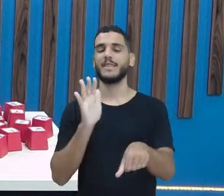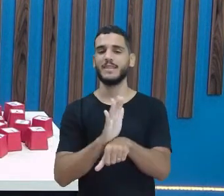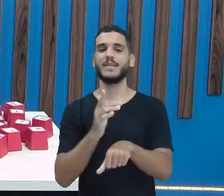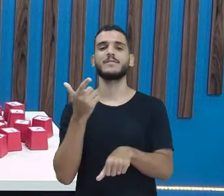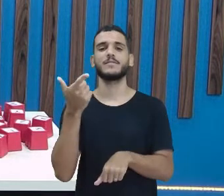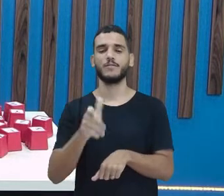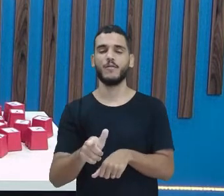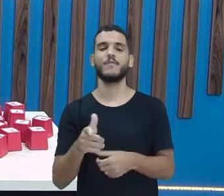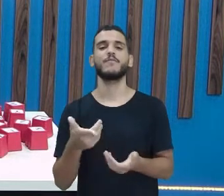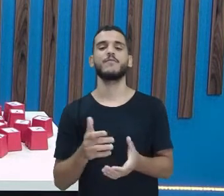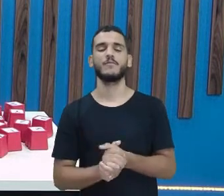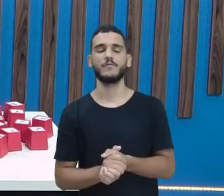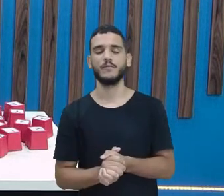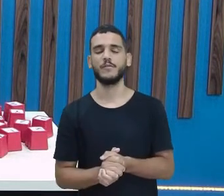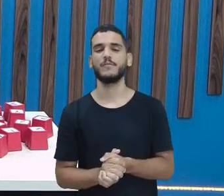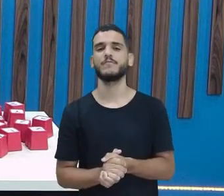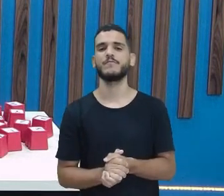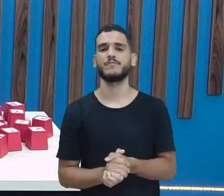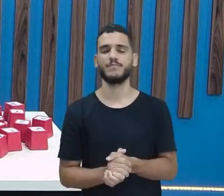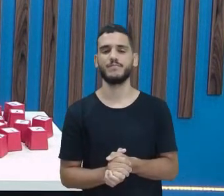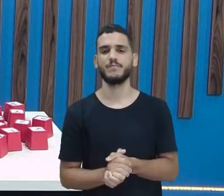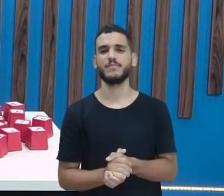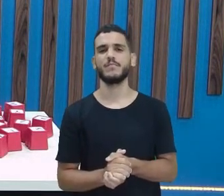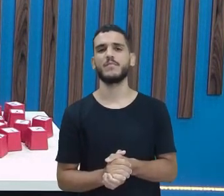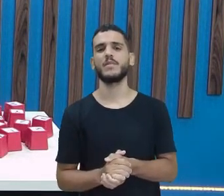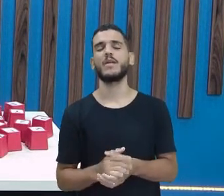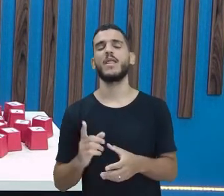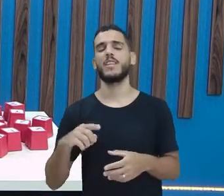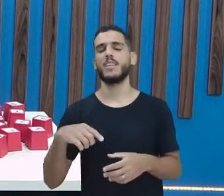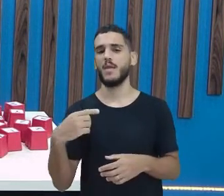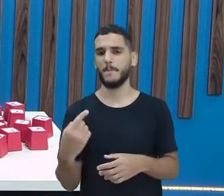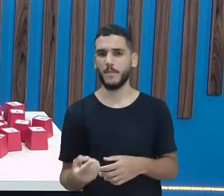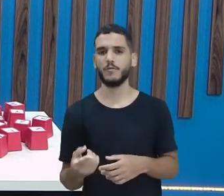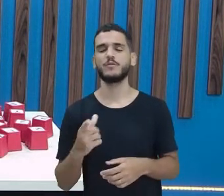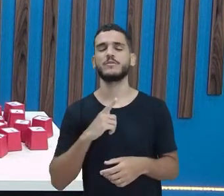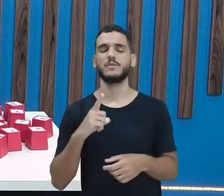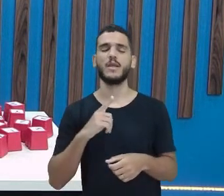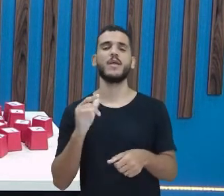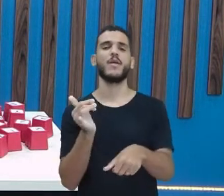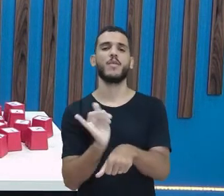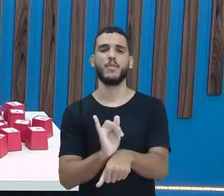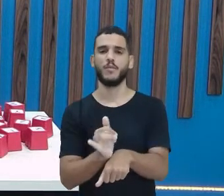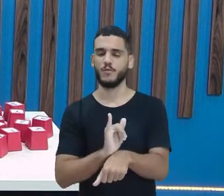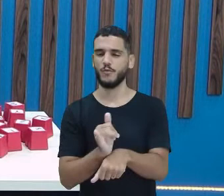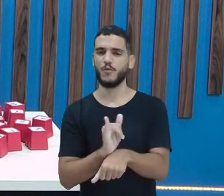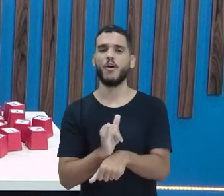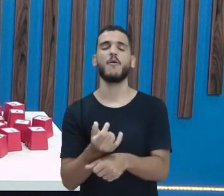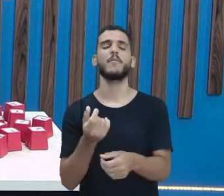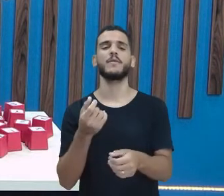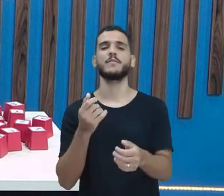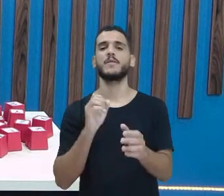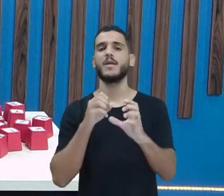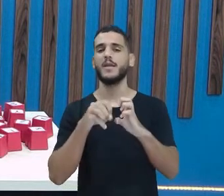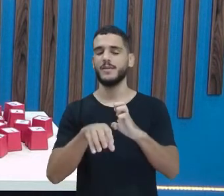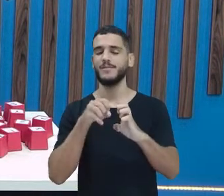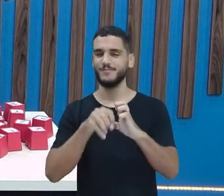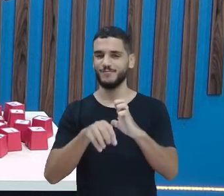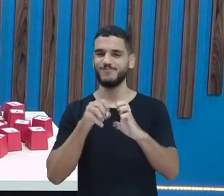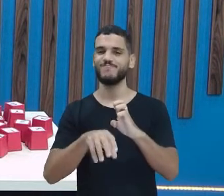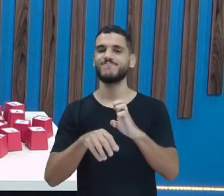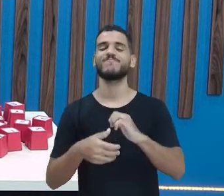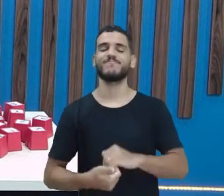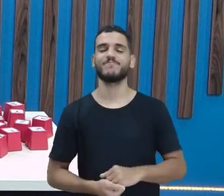tem reprise, você já sabe disso. Posteriormente, essa aula também estará no YouTube, no canal Educa